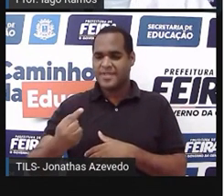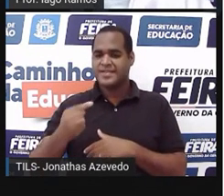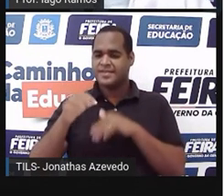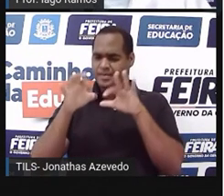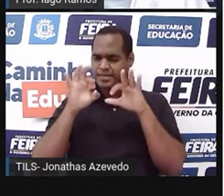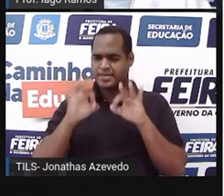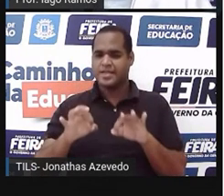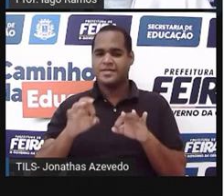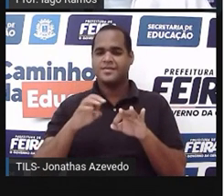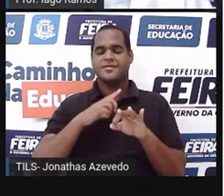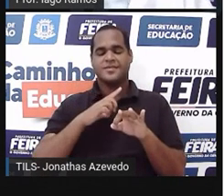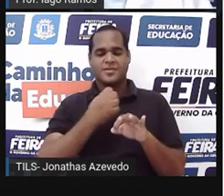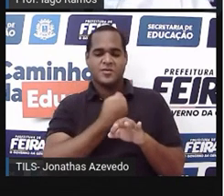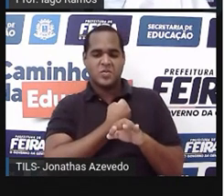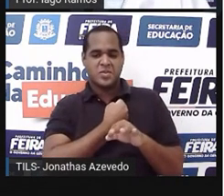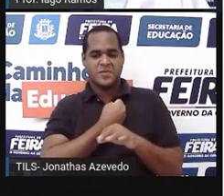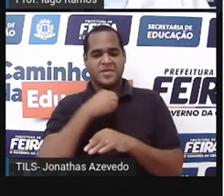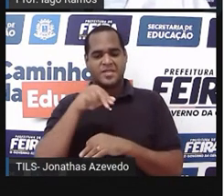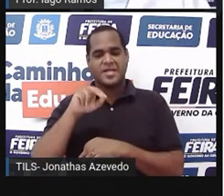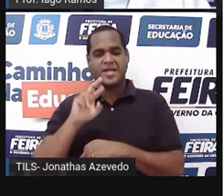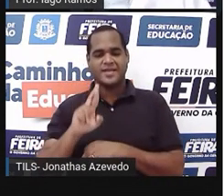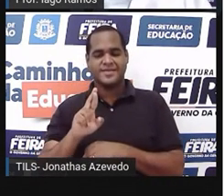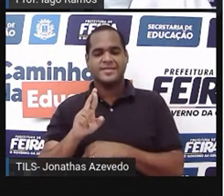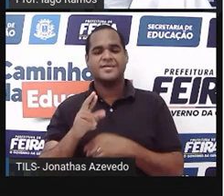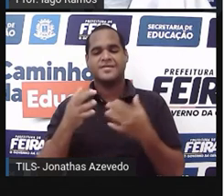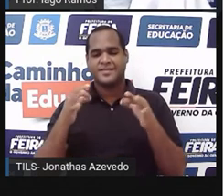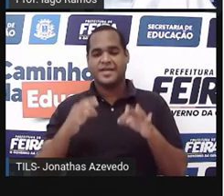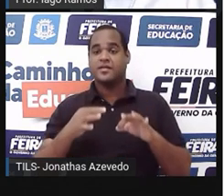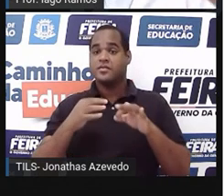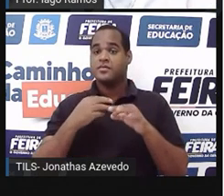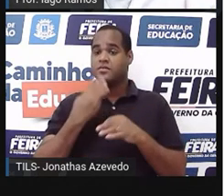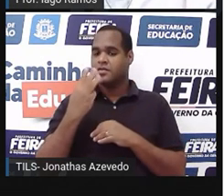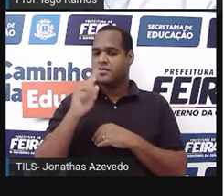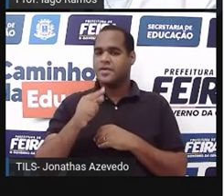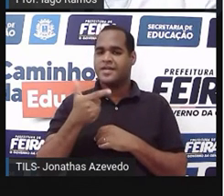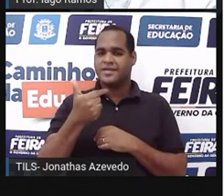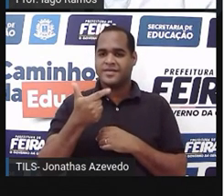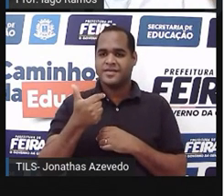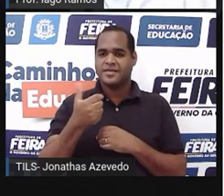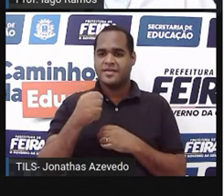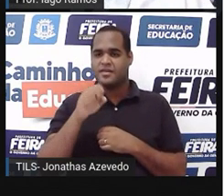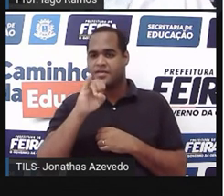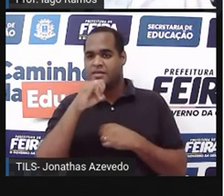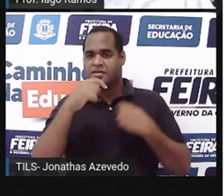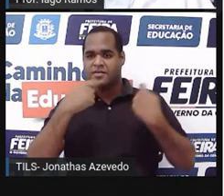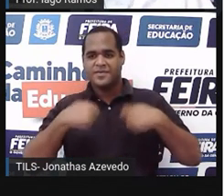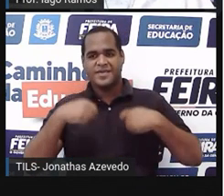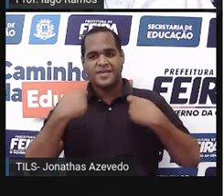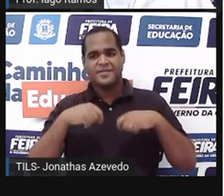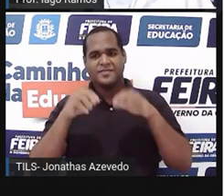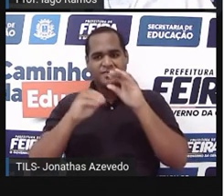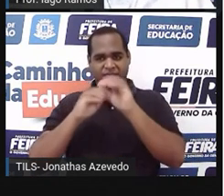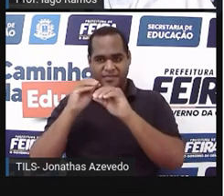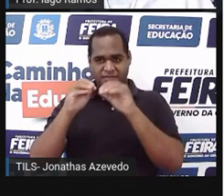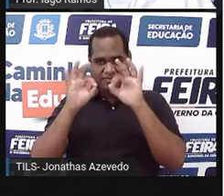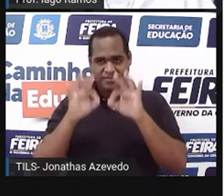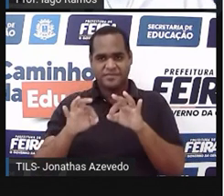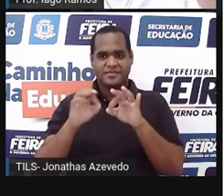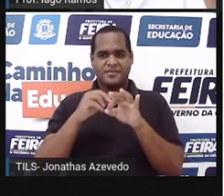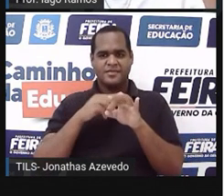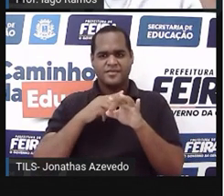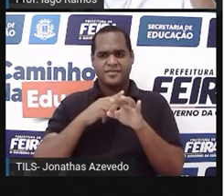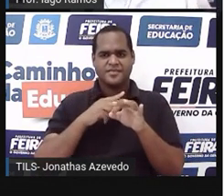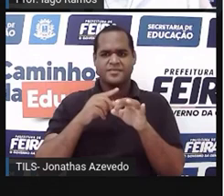é um número racional, certo? E 3,12, se eu precisar colocar ele na reta numérica, ele vai ficar